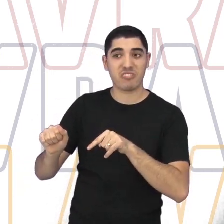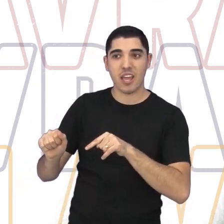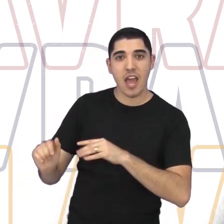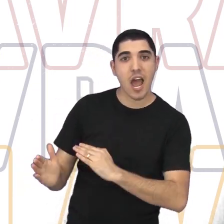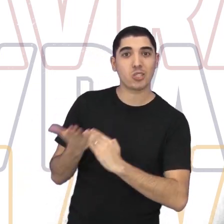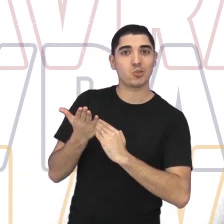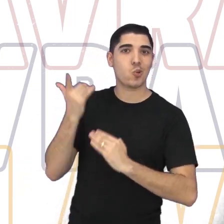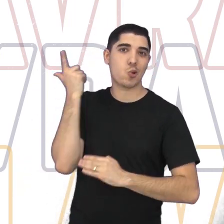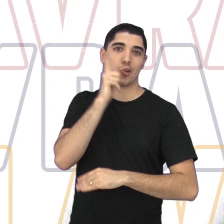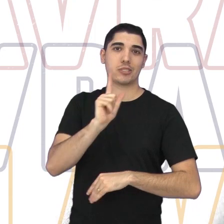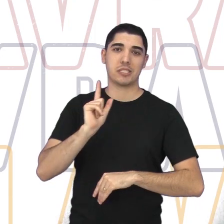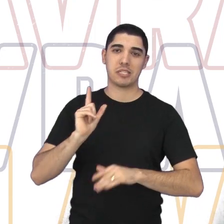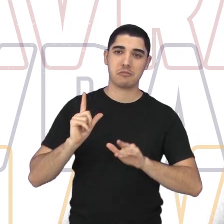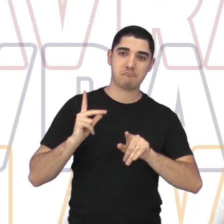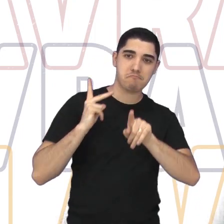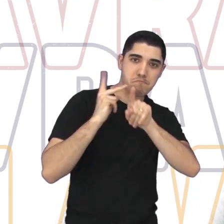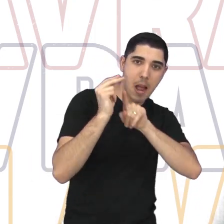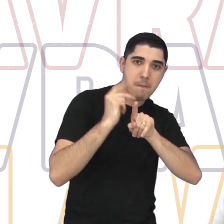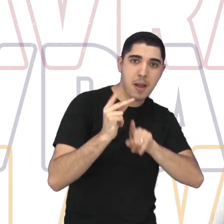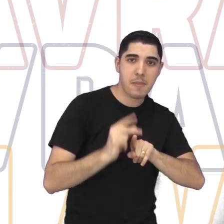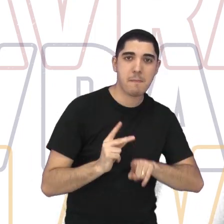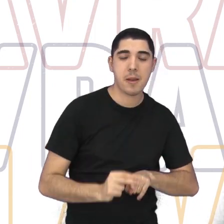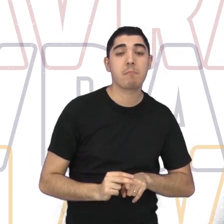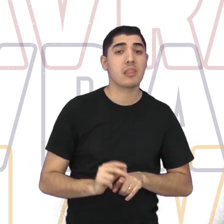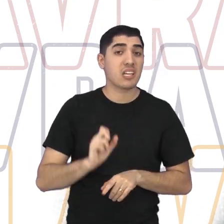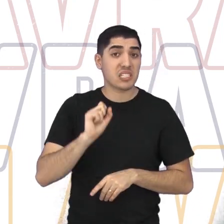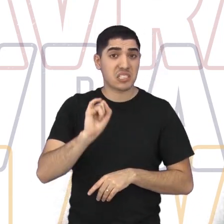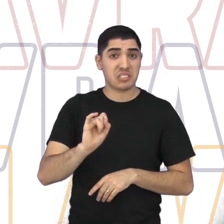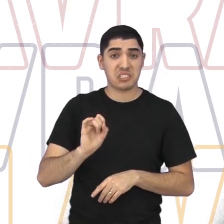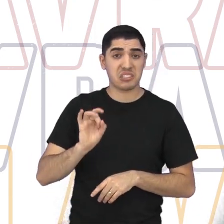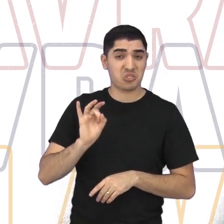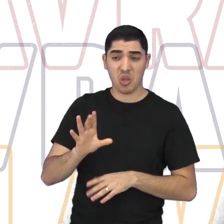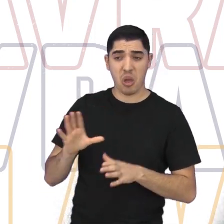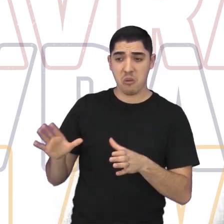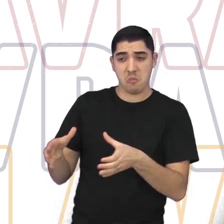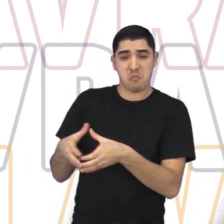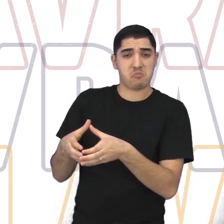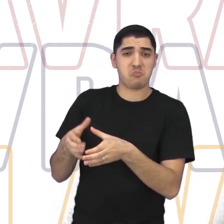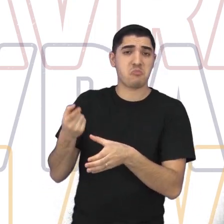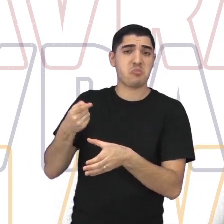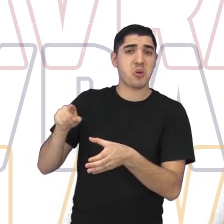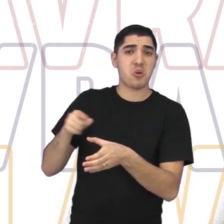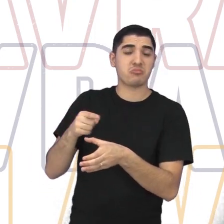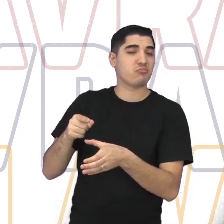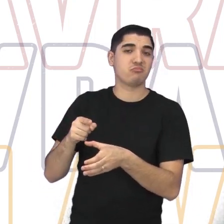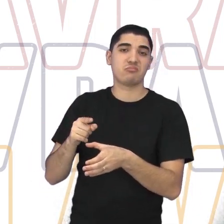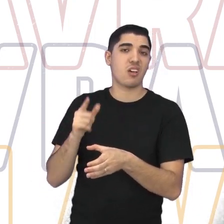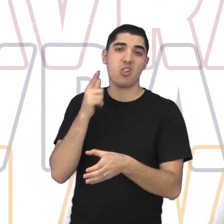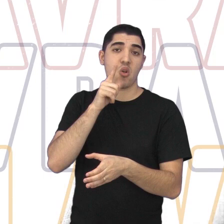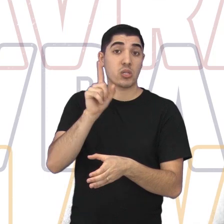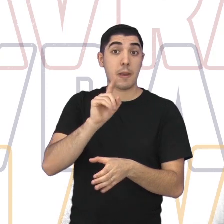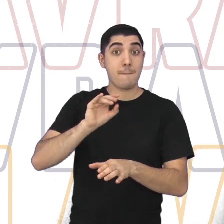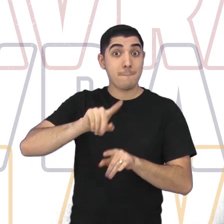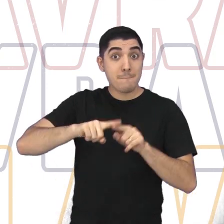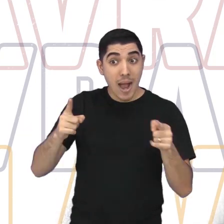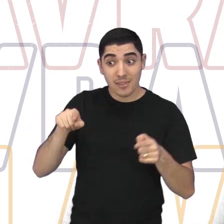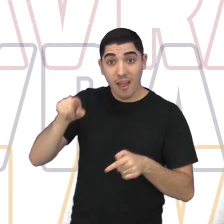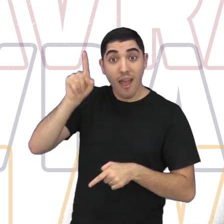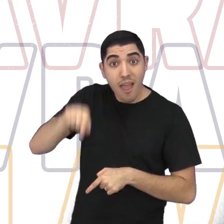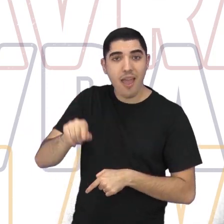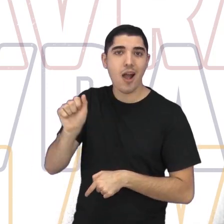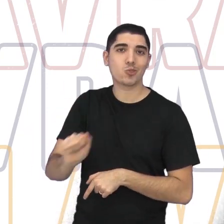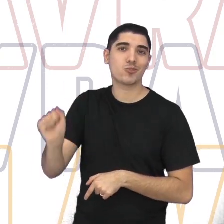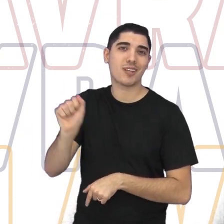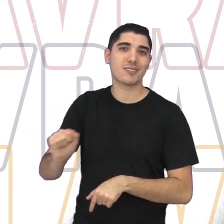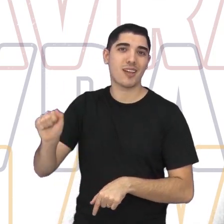associação nos promoveu, nos ajudou a conquistar, né? Porque se fôssemos apenas coro-contraponto,